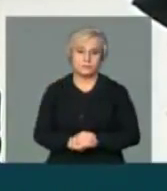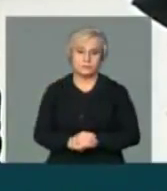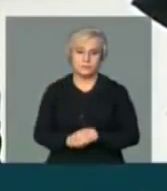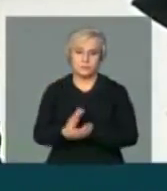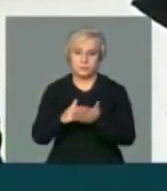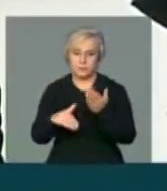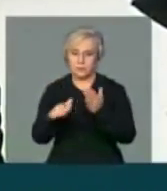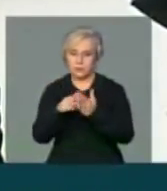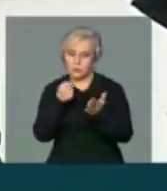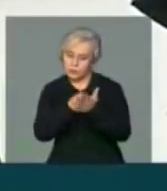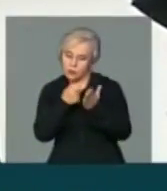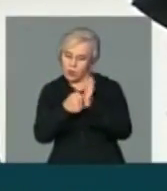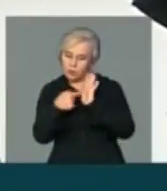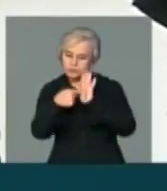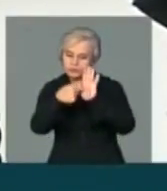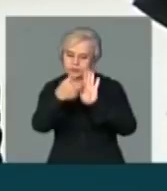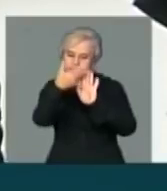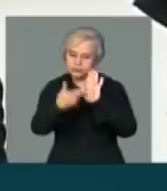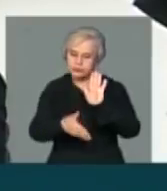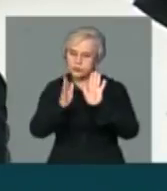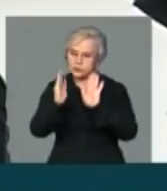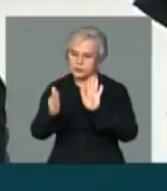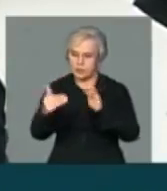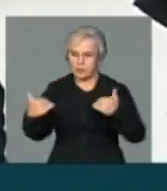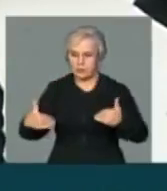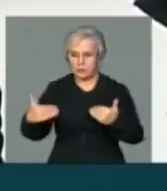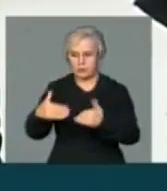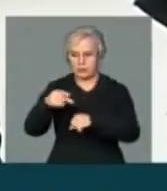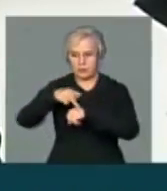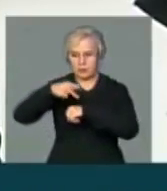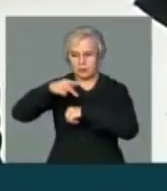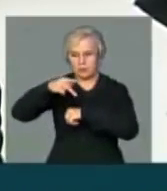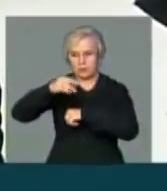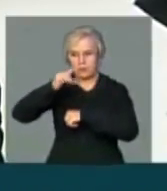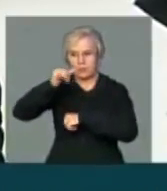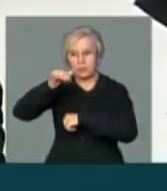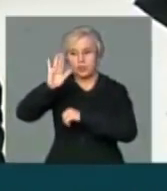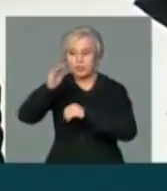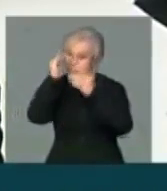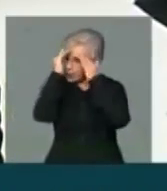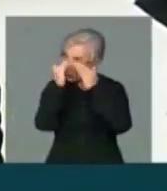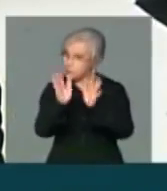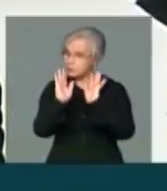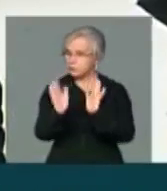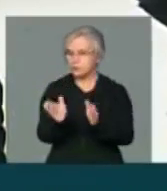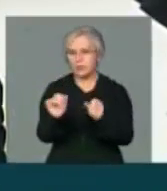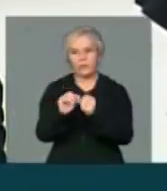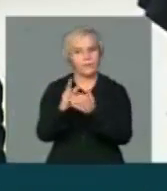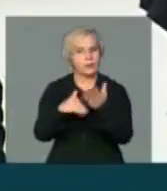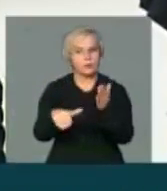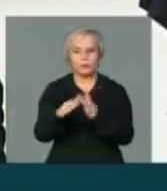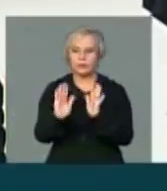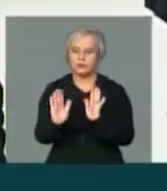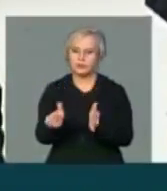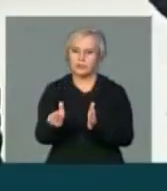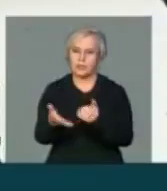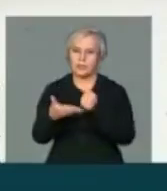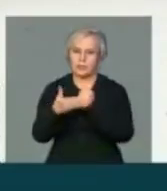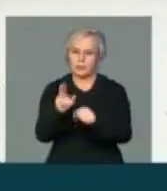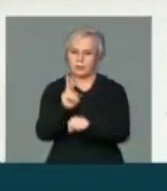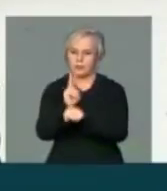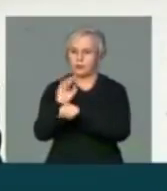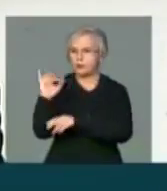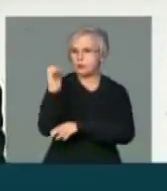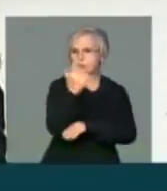exigências apresentadas para o Ministério das Minas e Energia foram cumpridas no que se refere à proteção